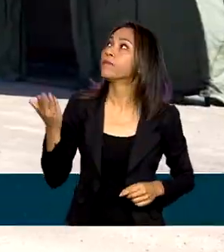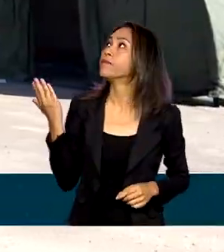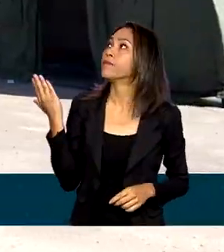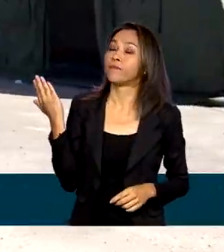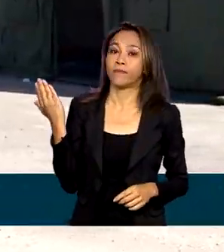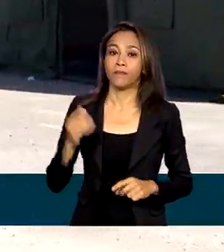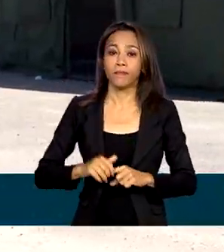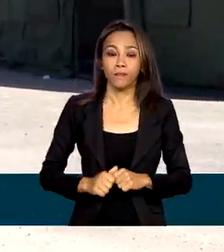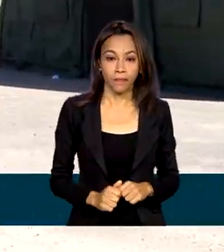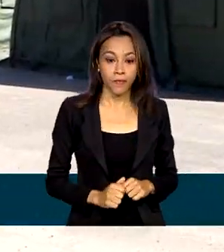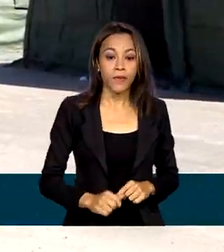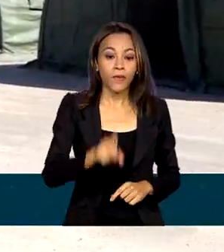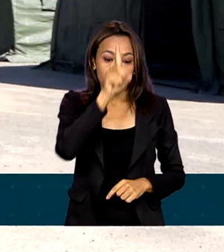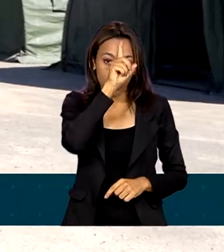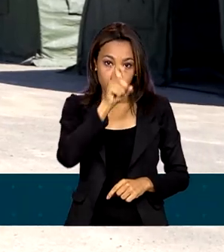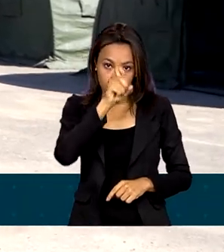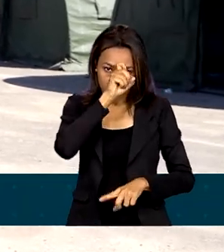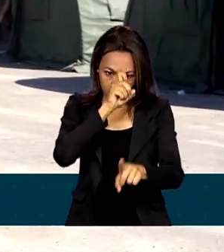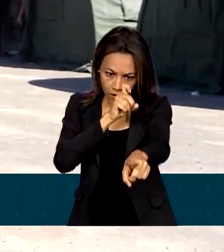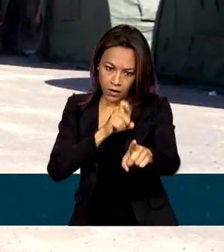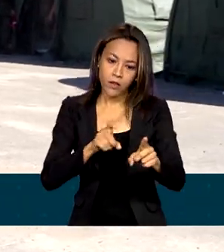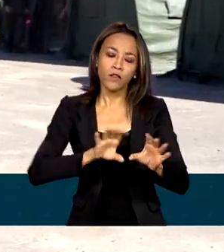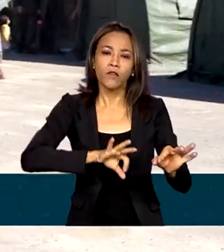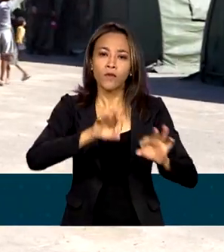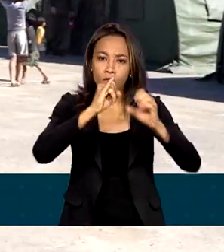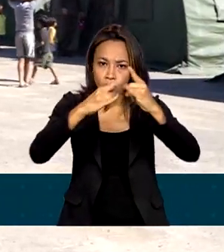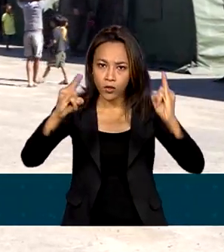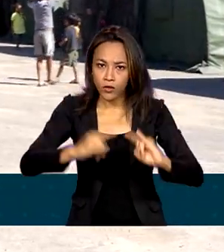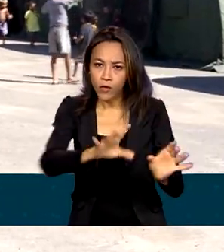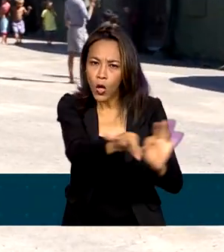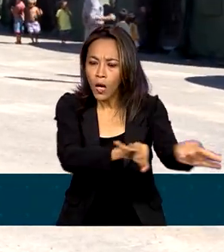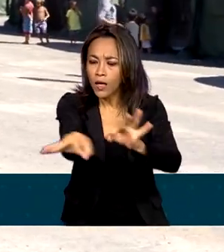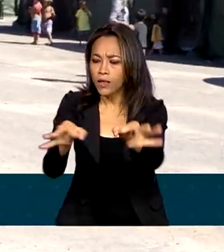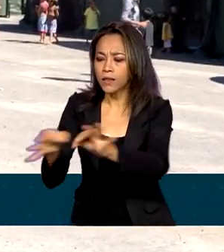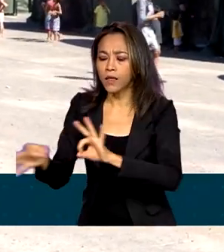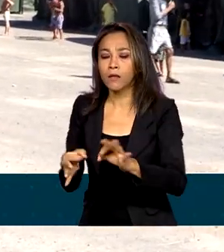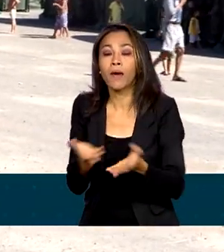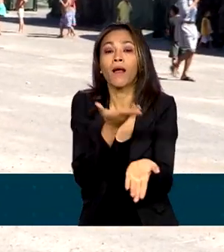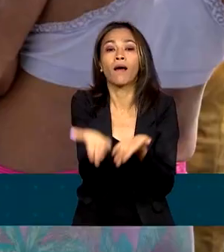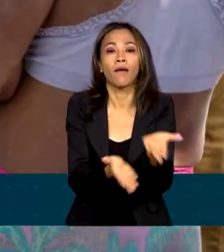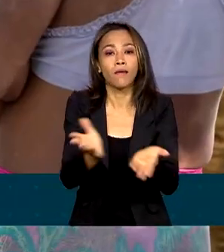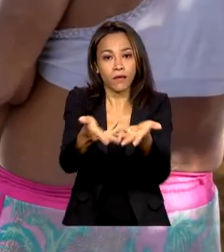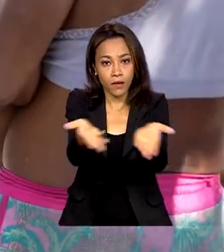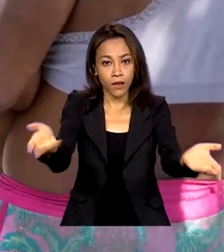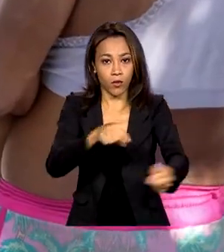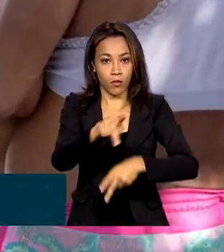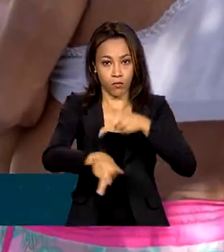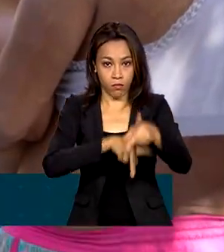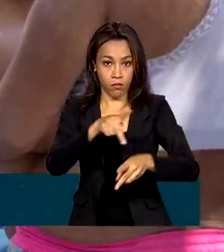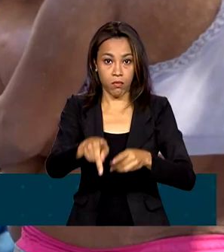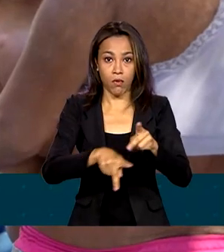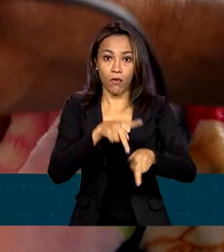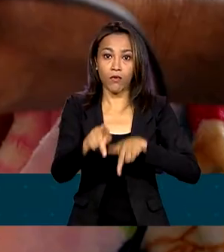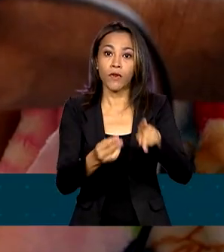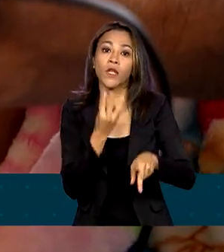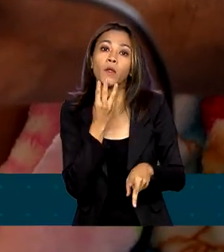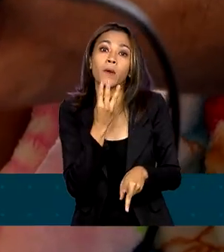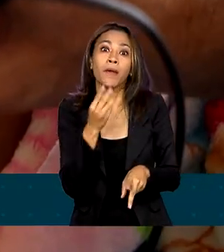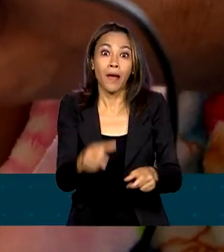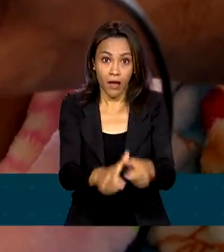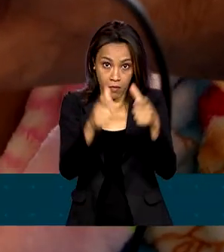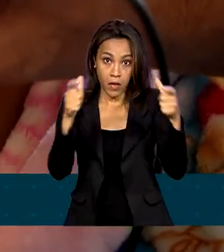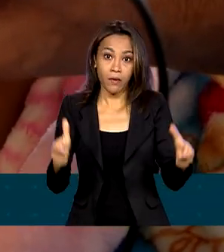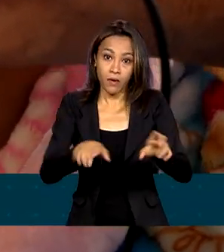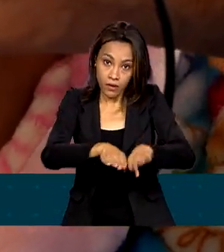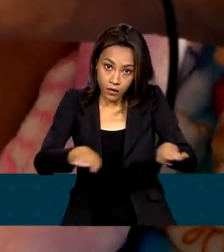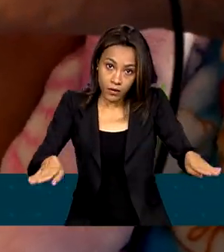Um hospital de campanha foi montado para atender o povo Yanomami, de forma emergencial. As crianças são a maioria, mas também